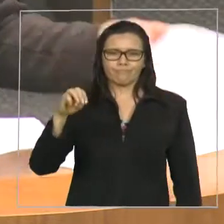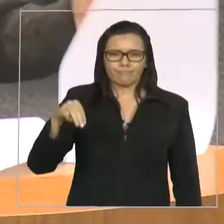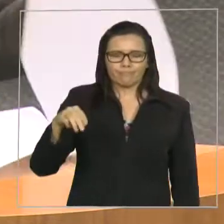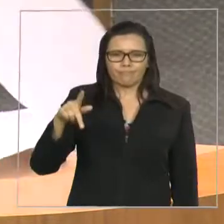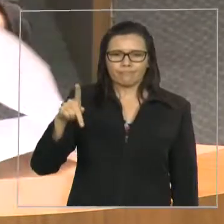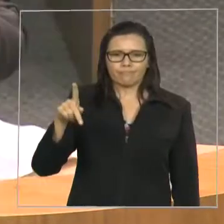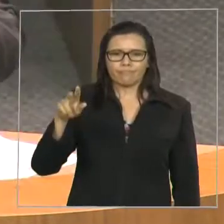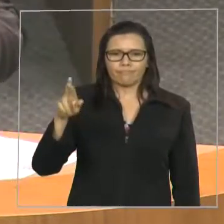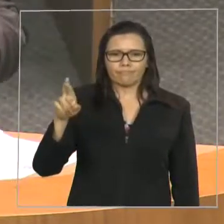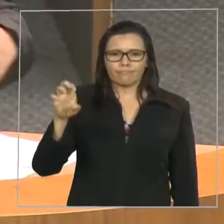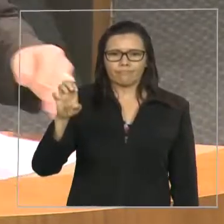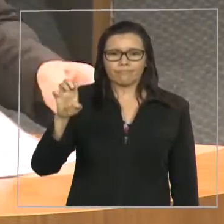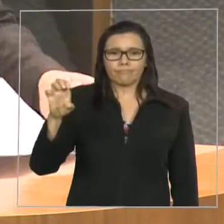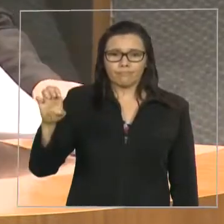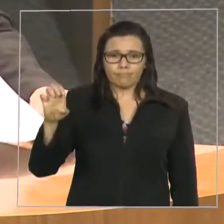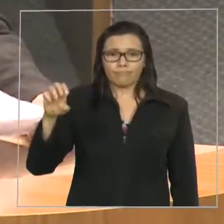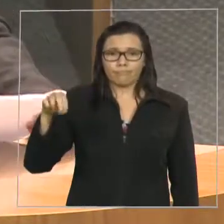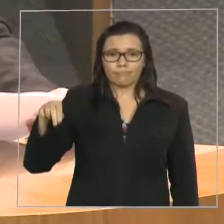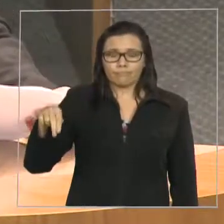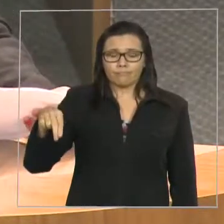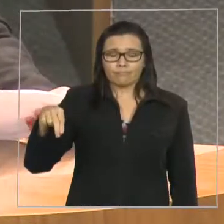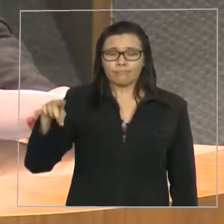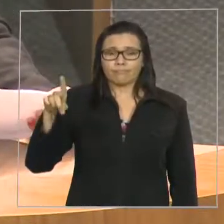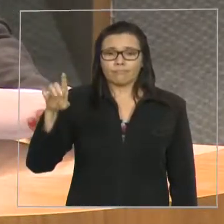E eu gostaria de pedir